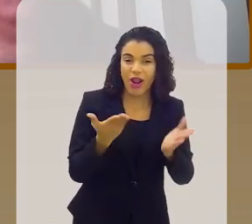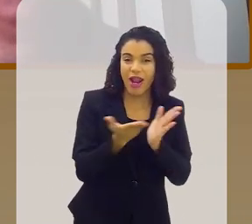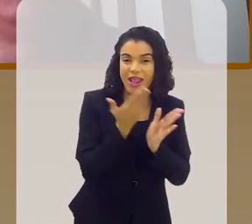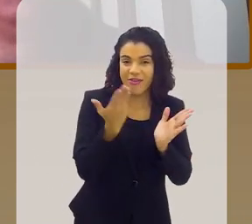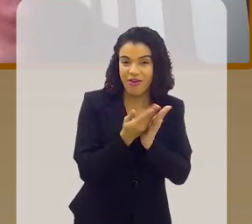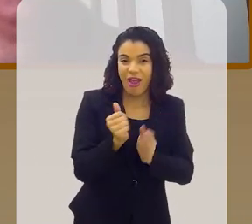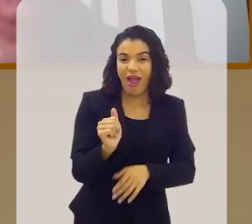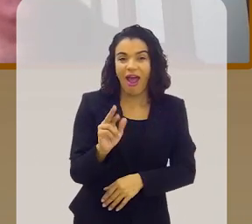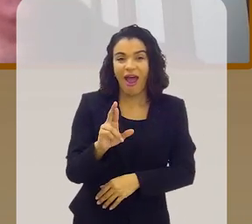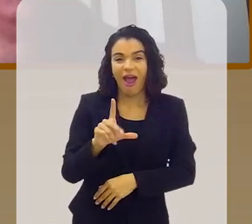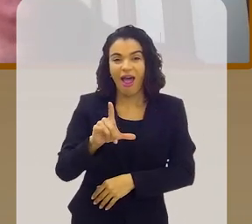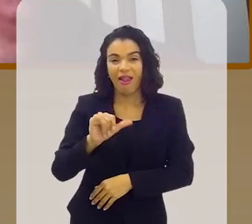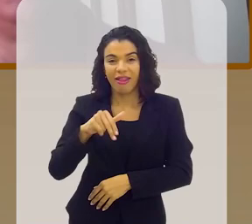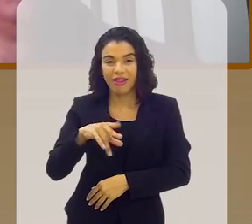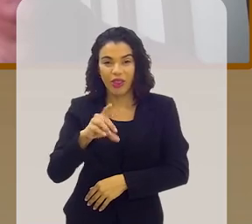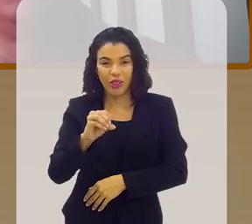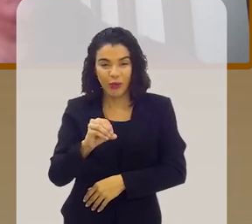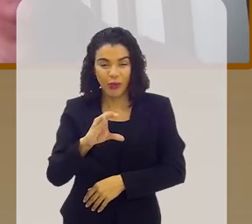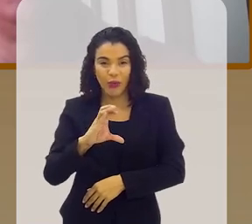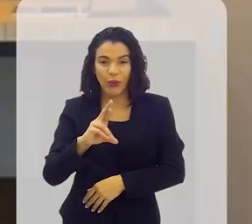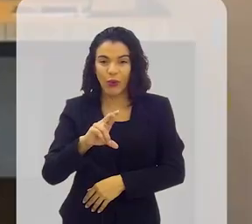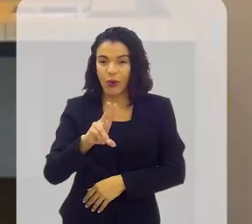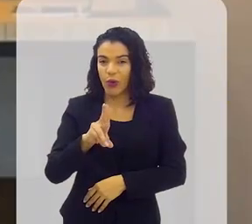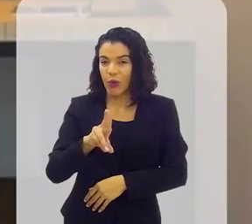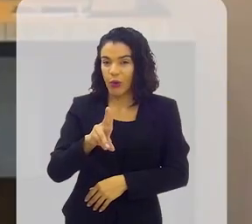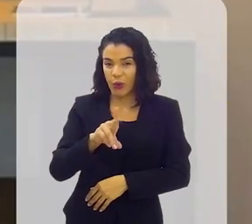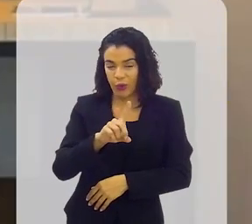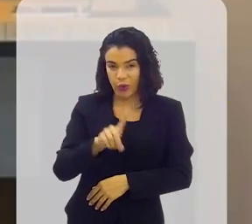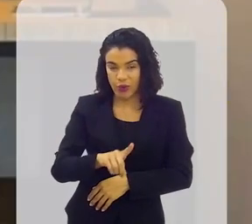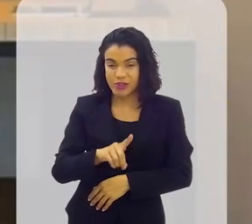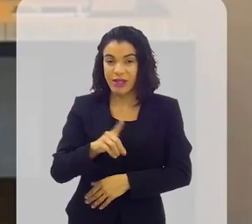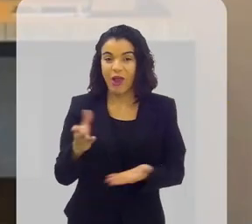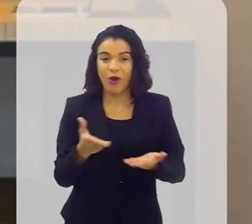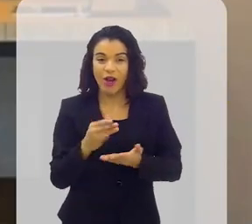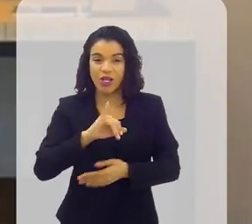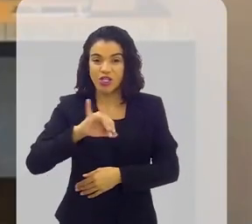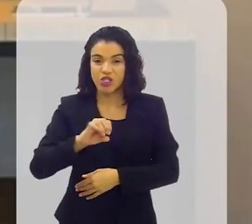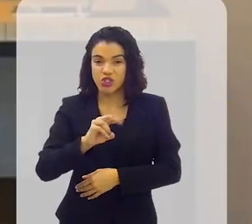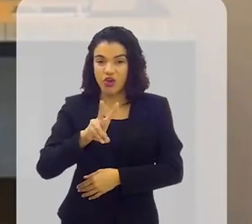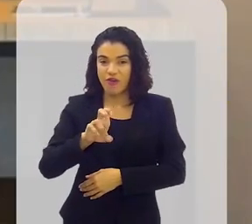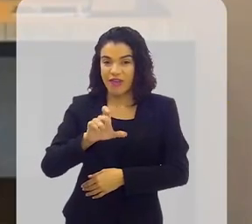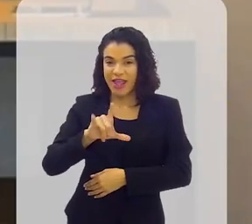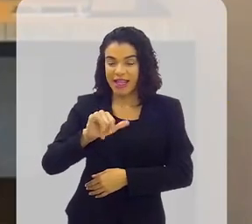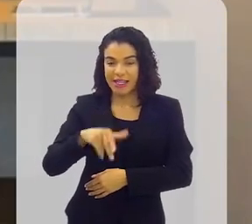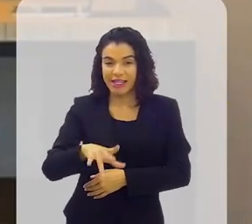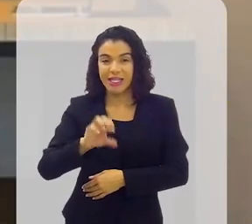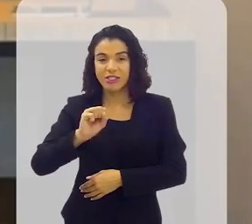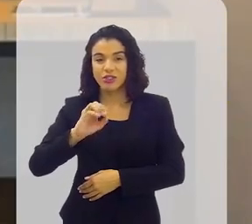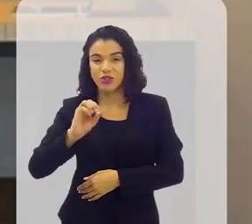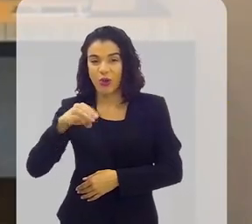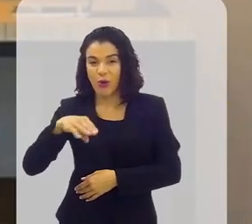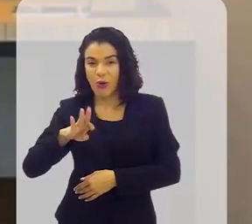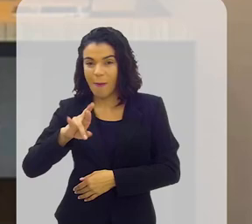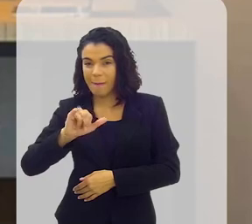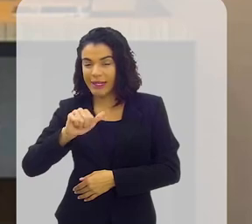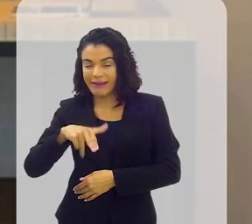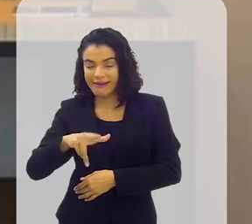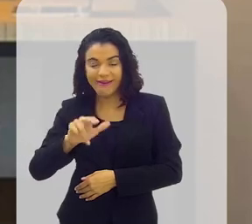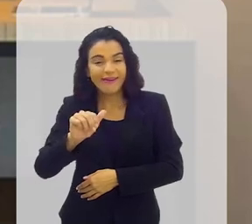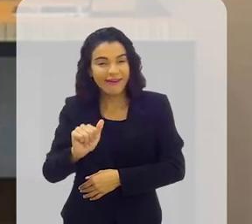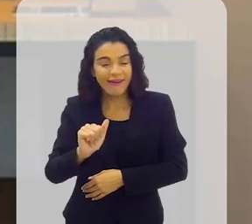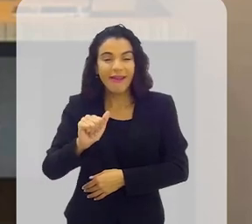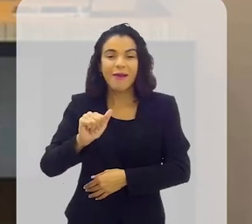biografia de Arlindo Cruz, produzindo a da Jovelina Pérola Negra, Almir Guineto, Sombrinha, Milton